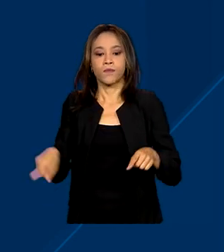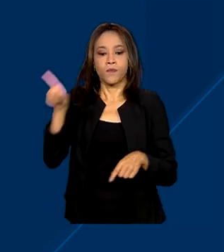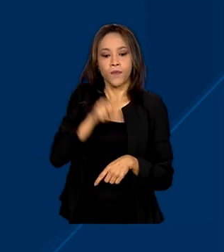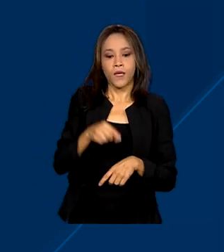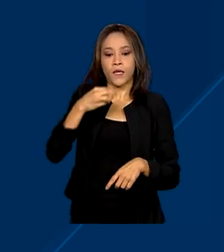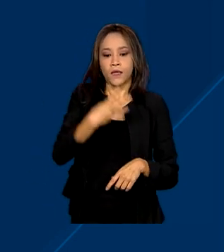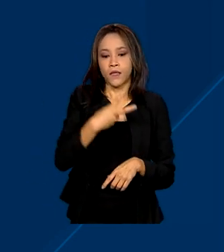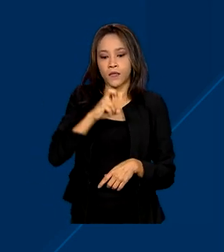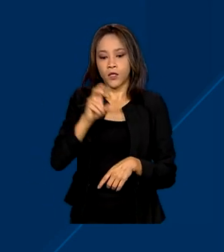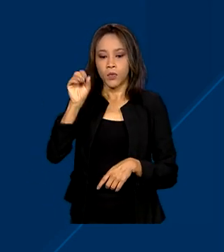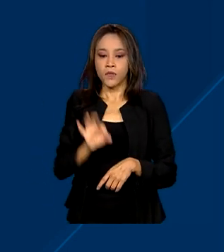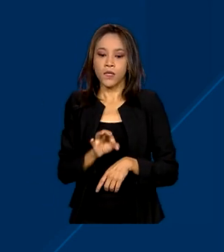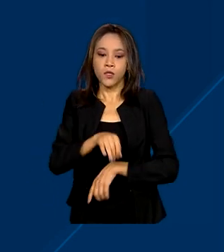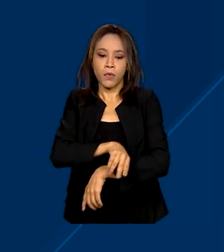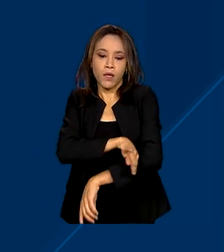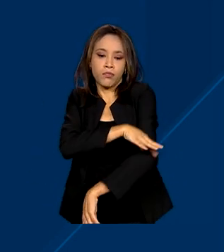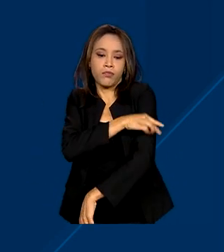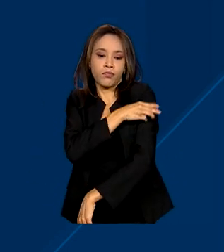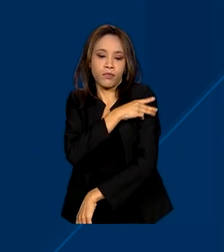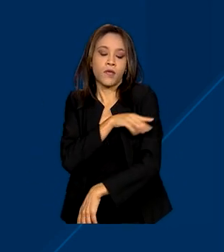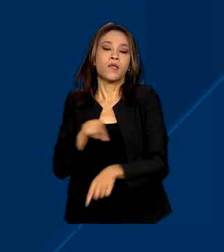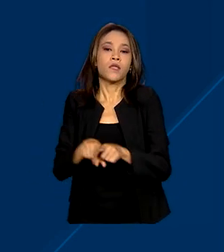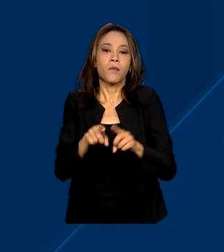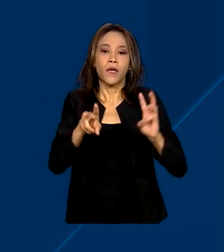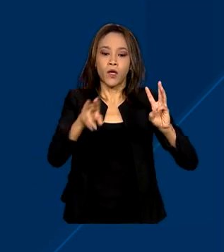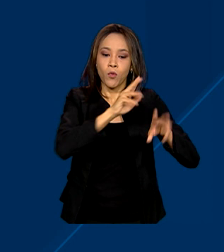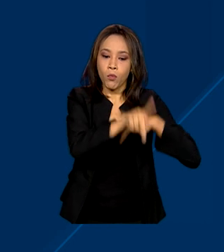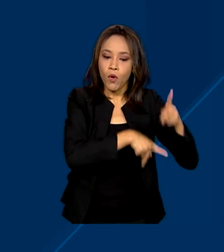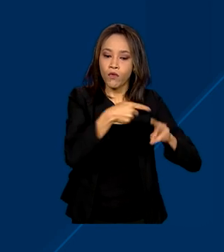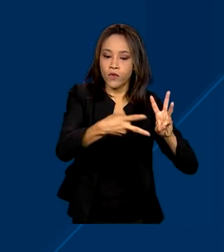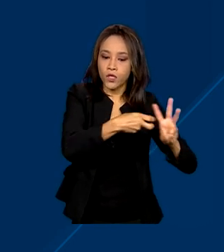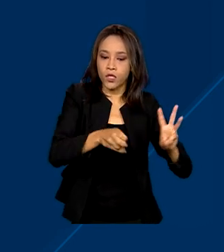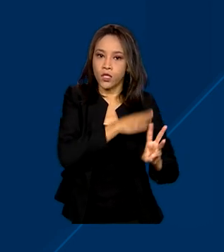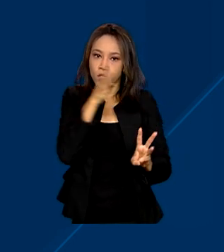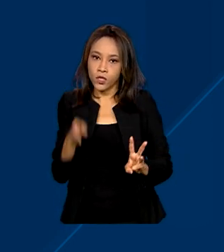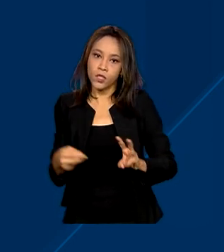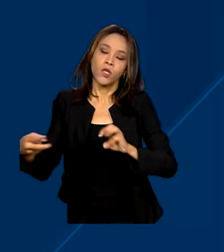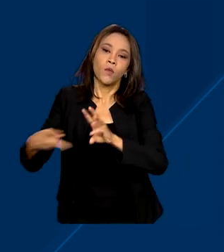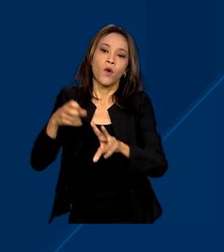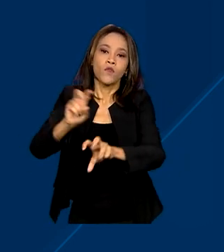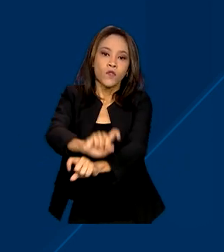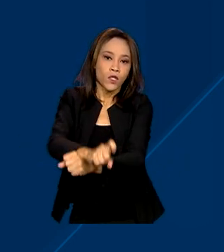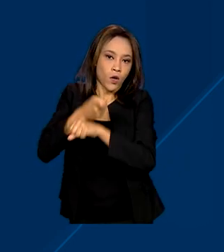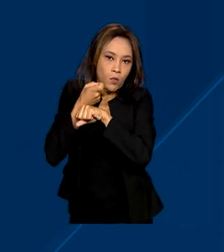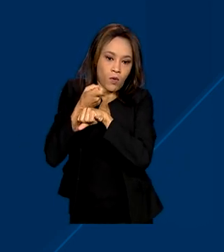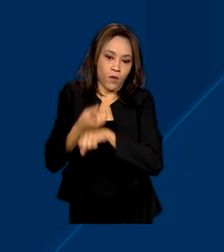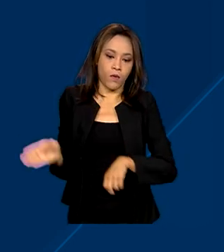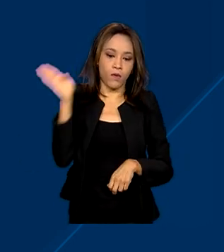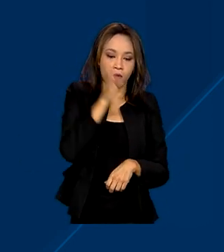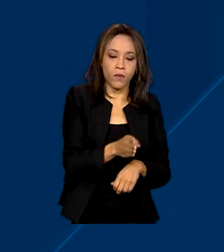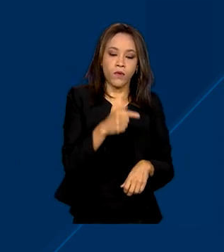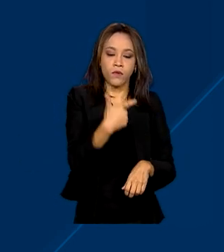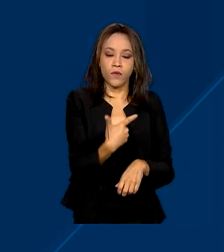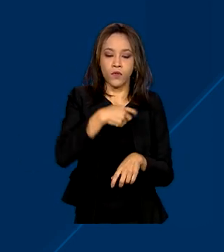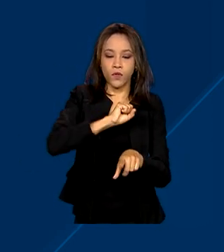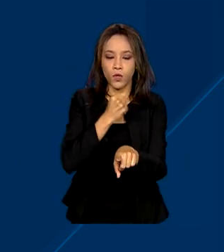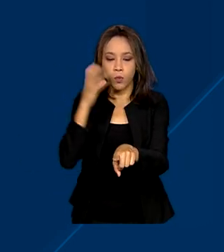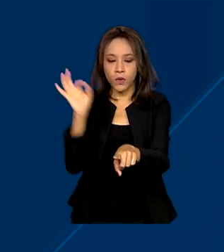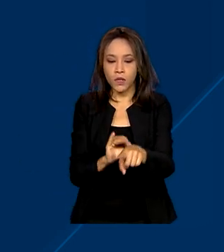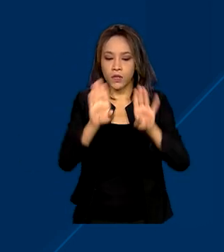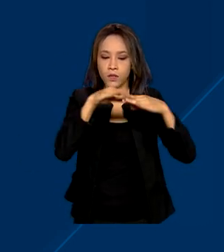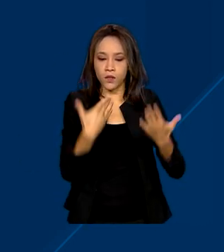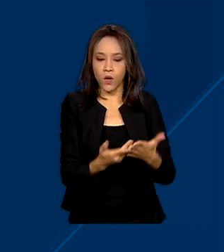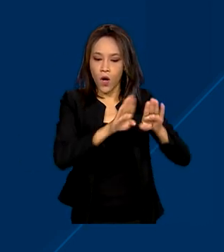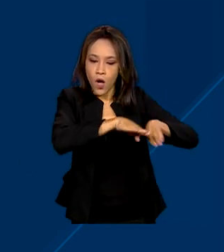pré-escola e educação básica e indígenas e quilombolas, 28% para creches, escolas em tempo